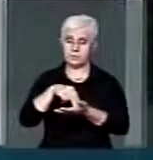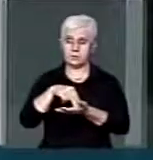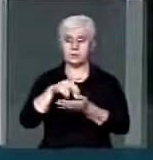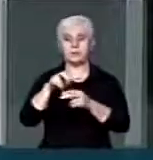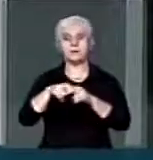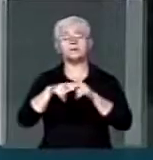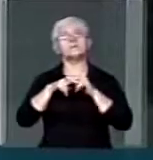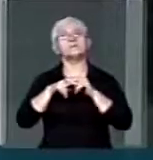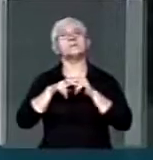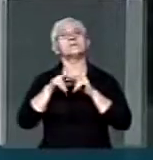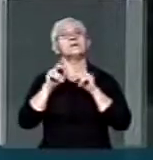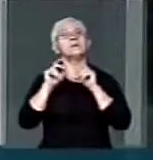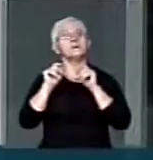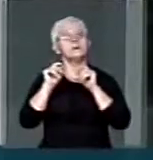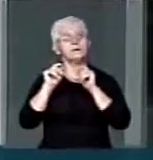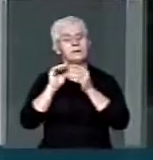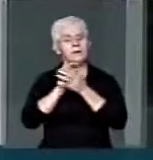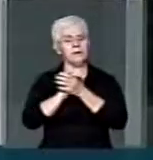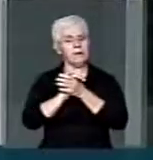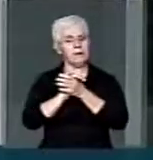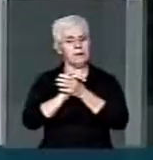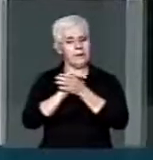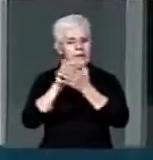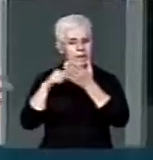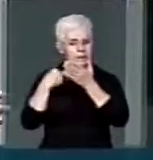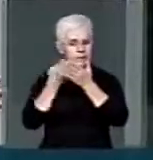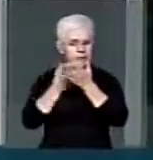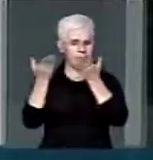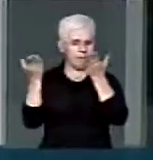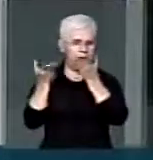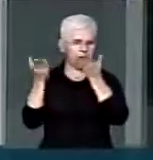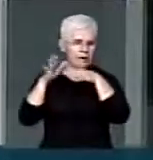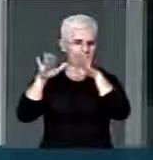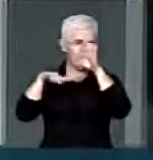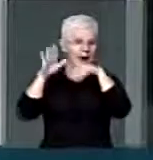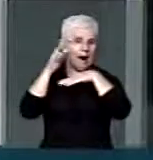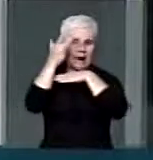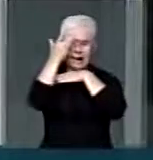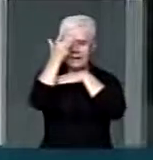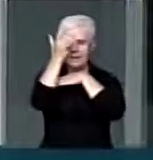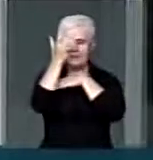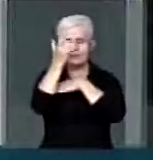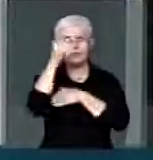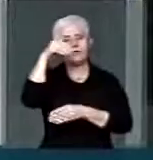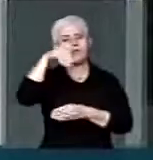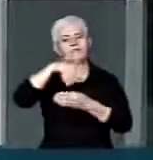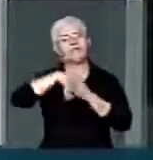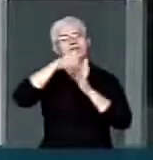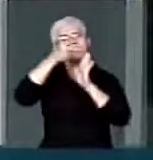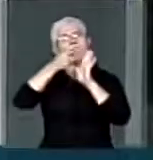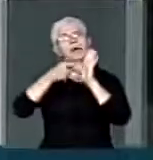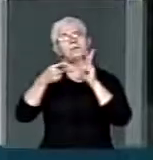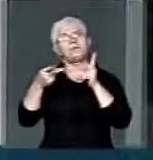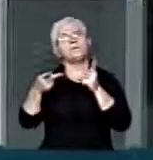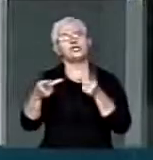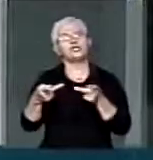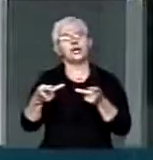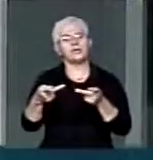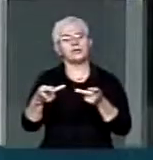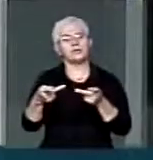prende ao fato de que vamos, se não hoje, amanhã, votar o projeto que